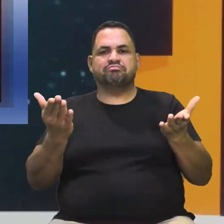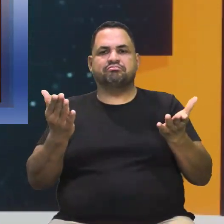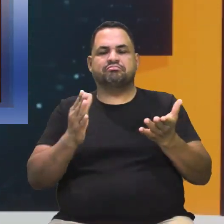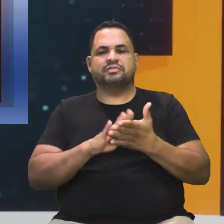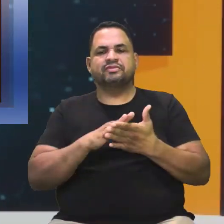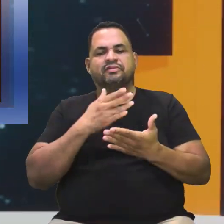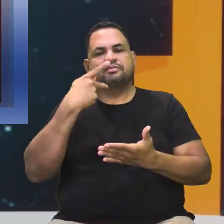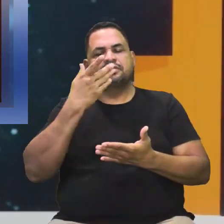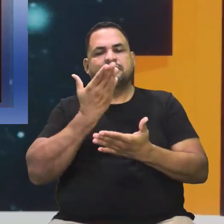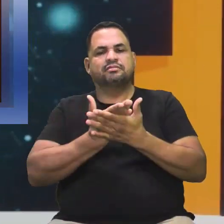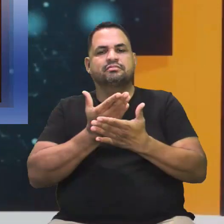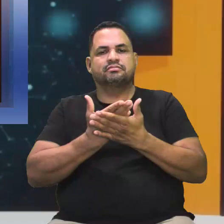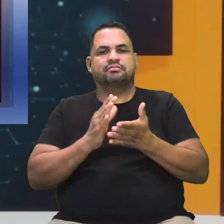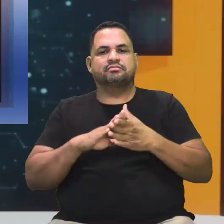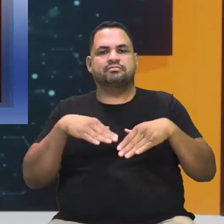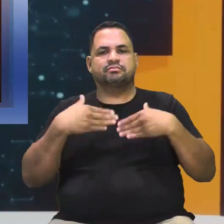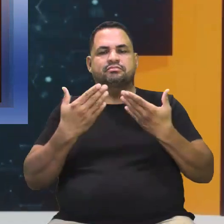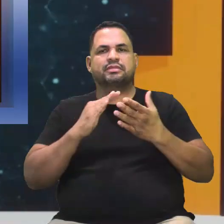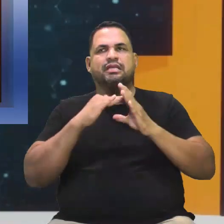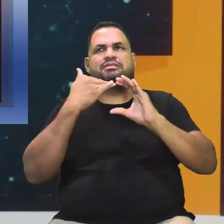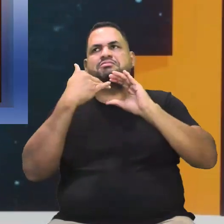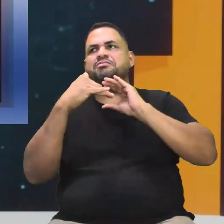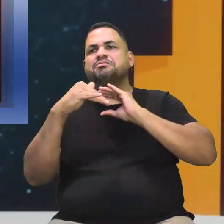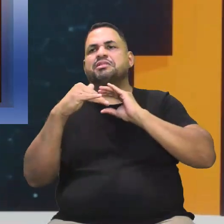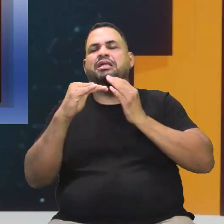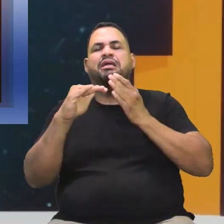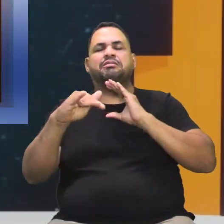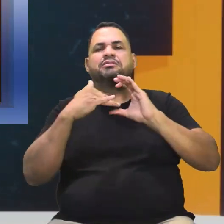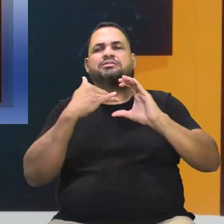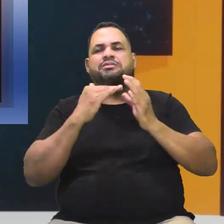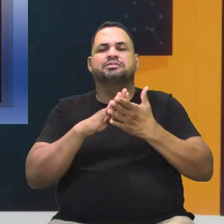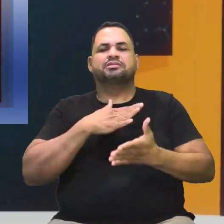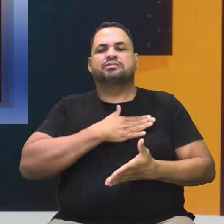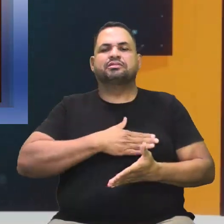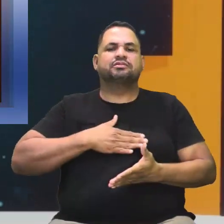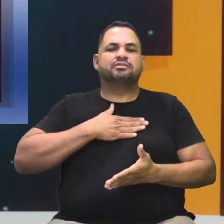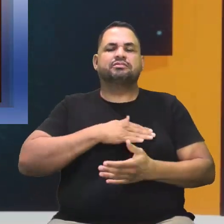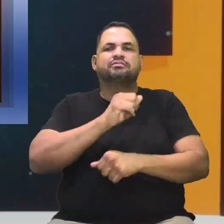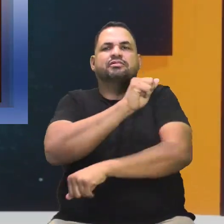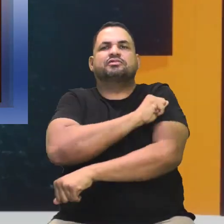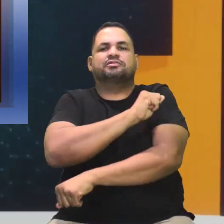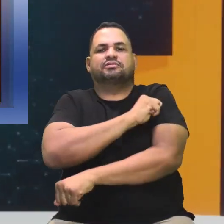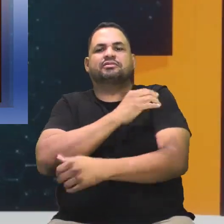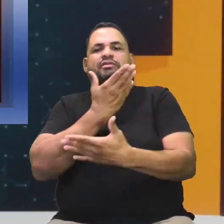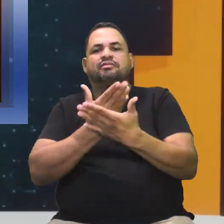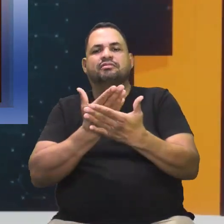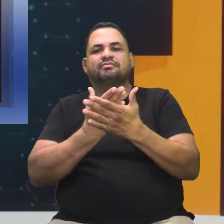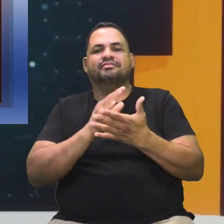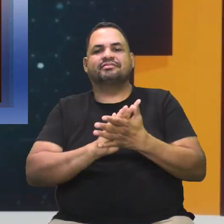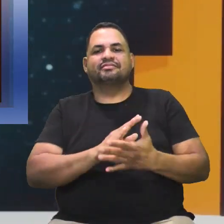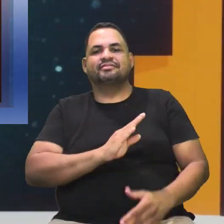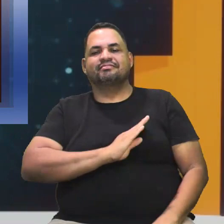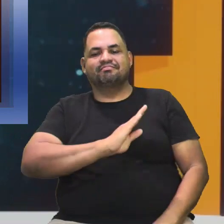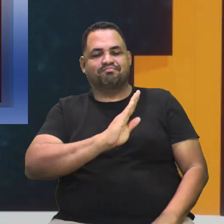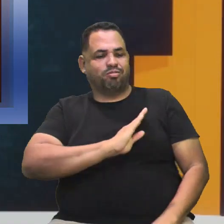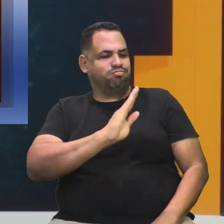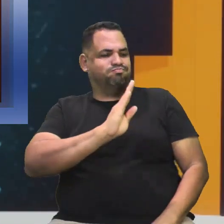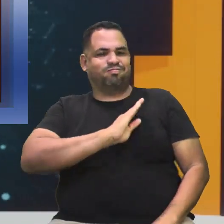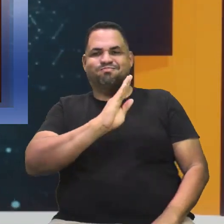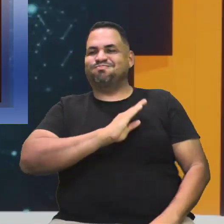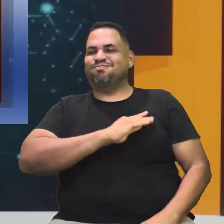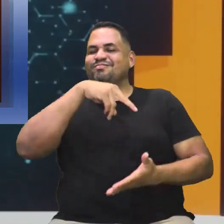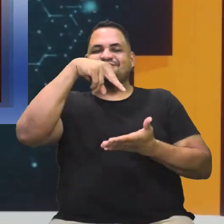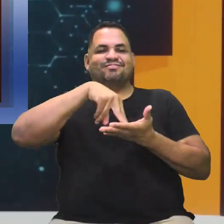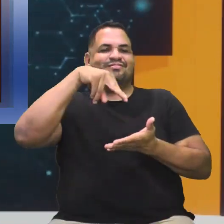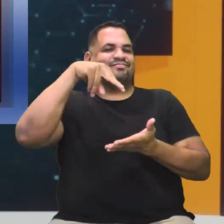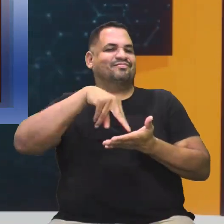a aula, né? Quando chegam as mensagens, ah, que a está gostando da aula, que os alunos estão amando a aula. O nosso coração pula de